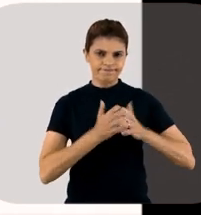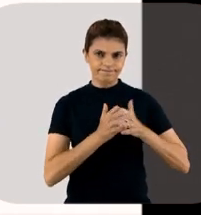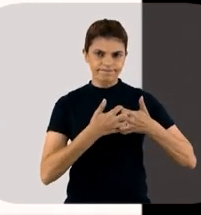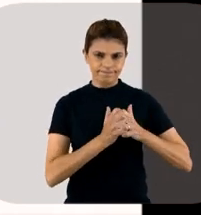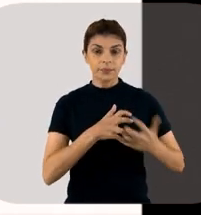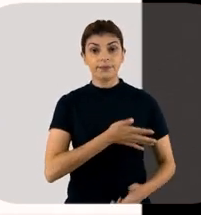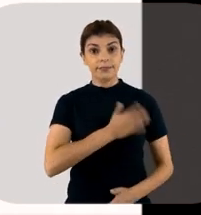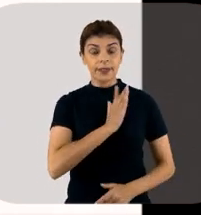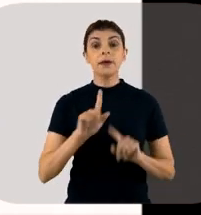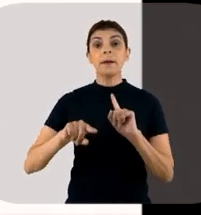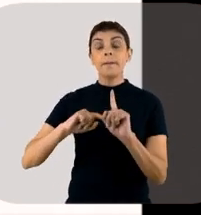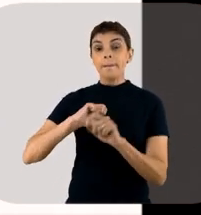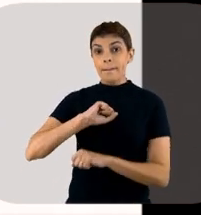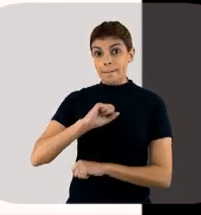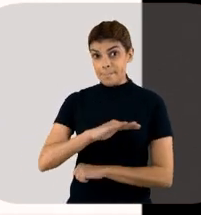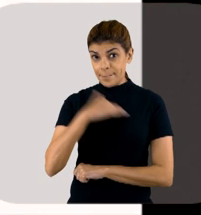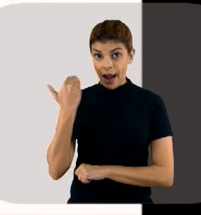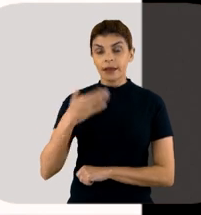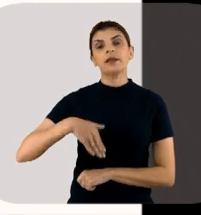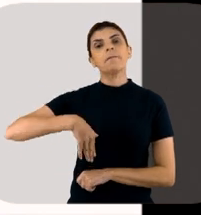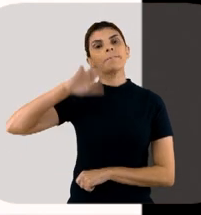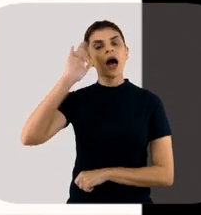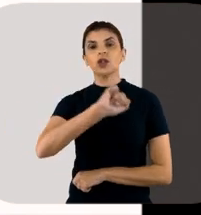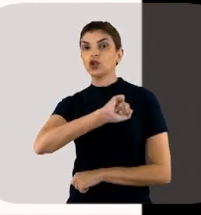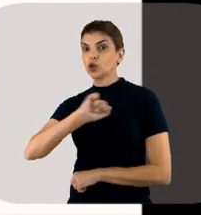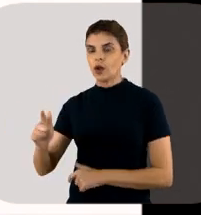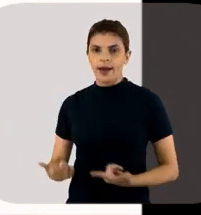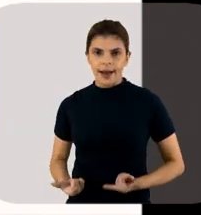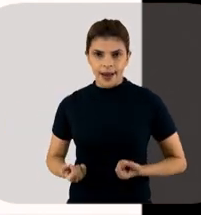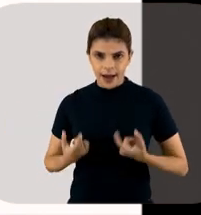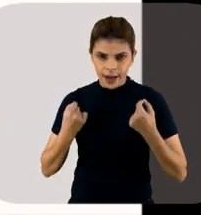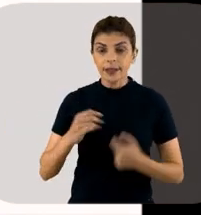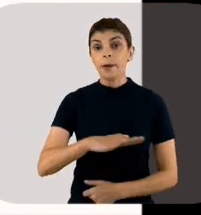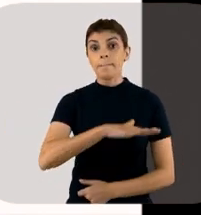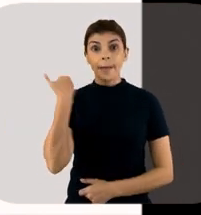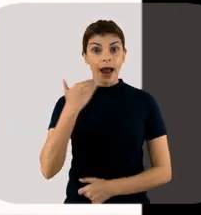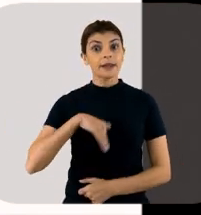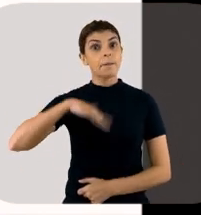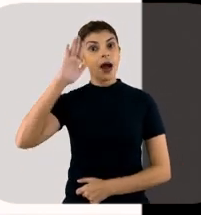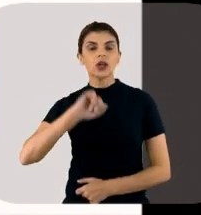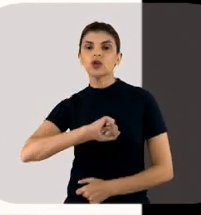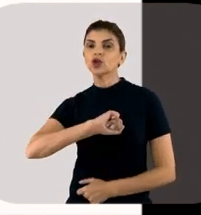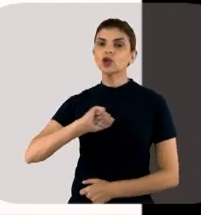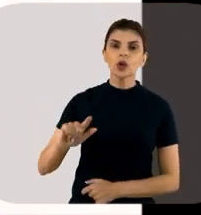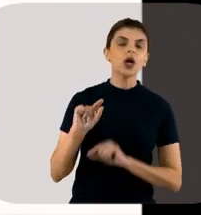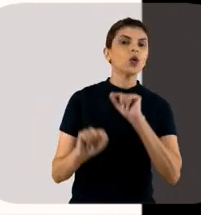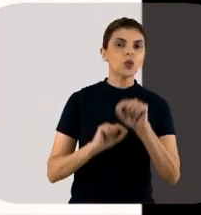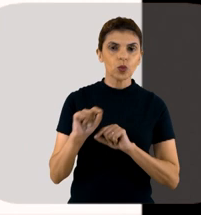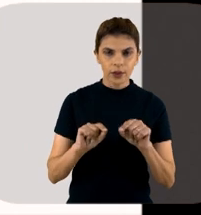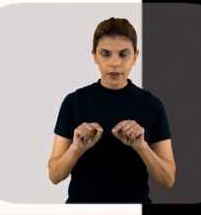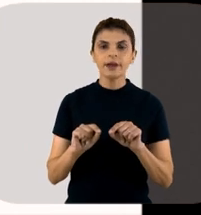que o acidente vascular cerebral, mata mais do que o câncer, mas ela ainda não é